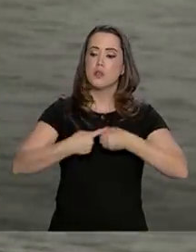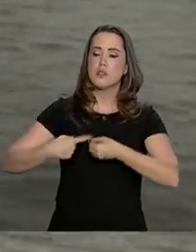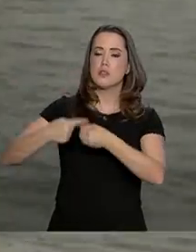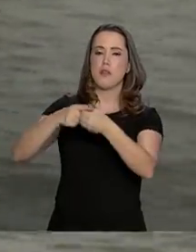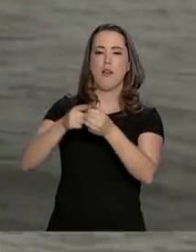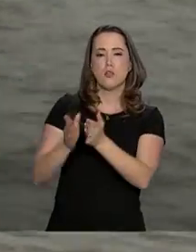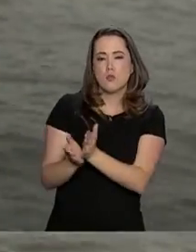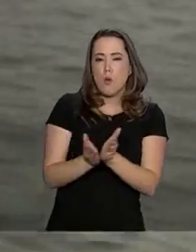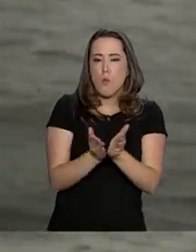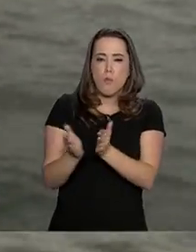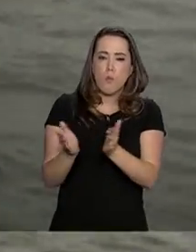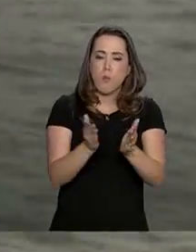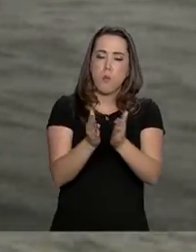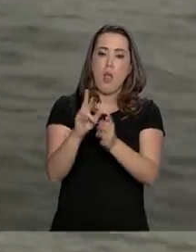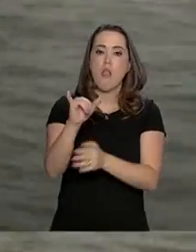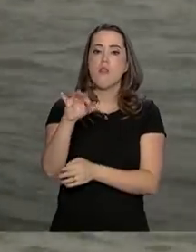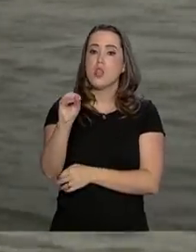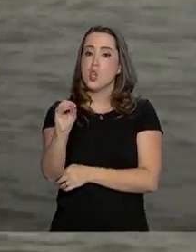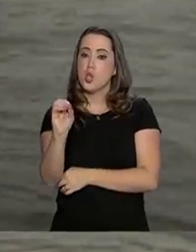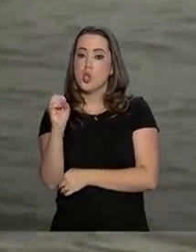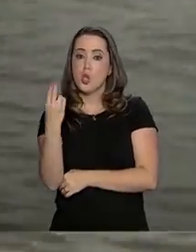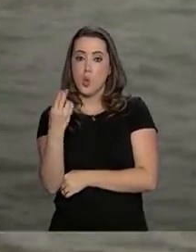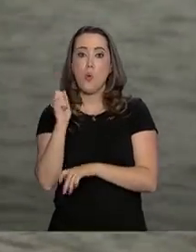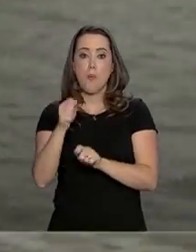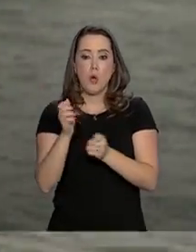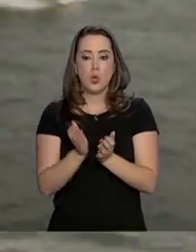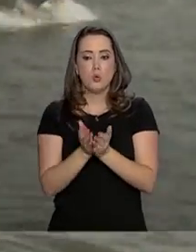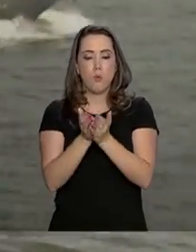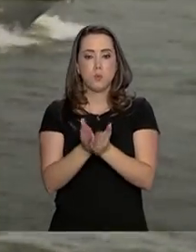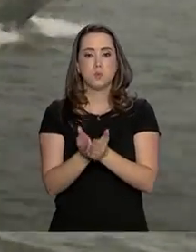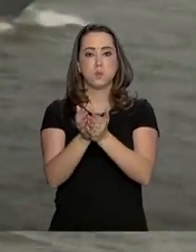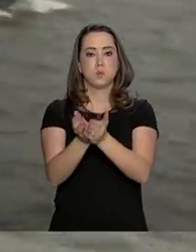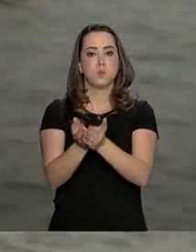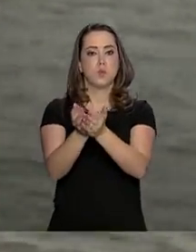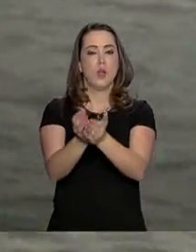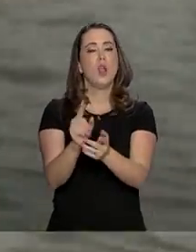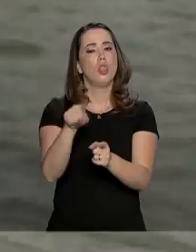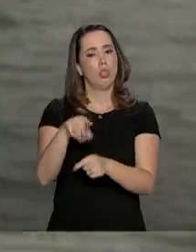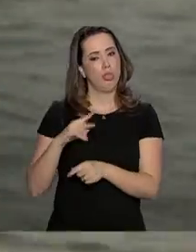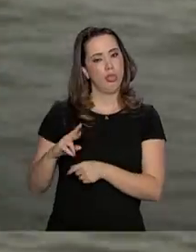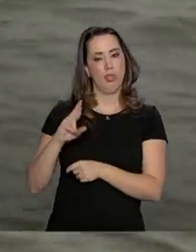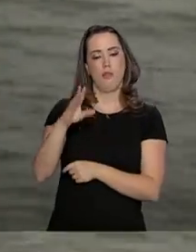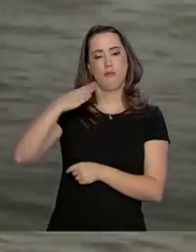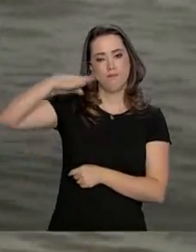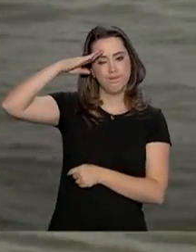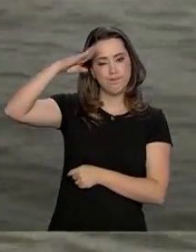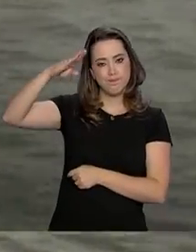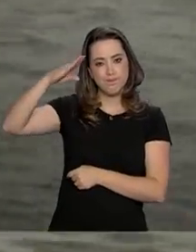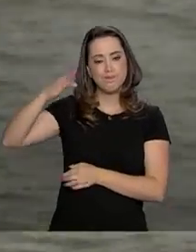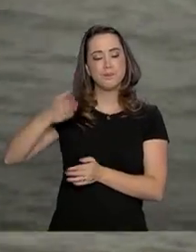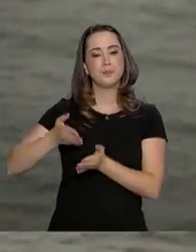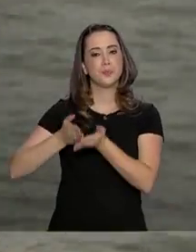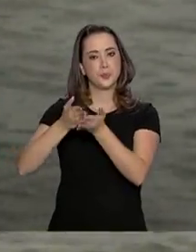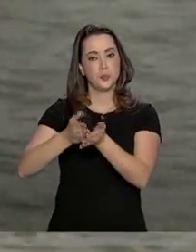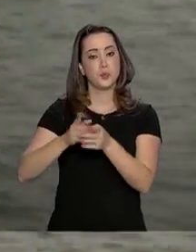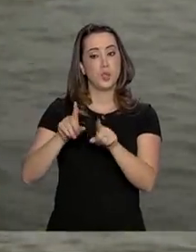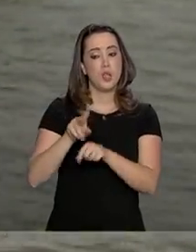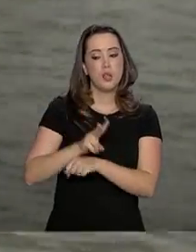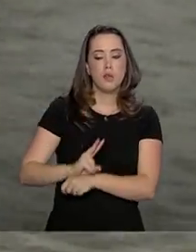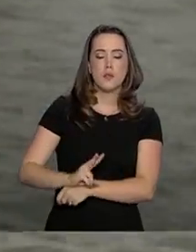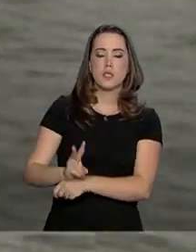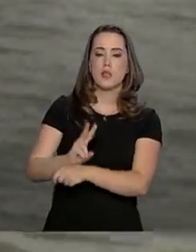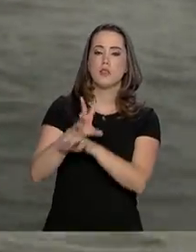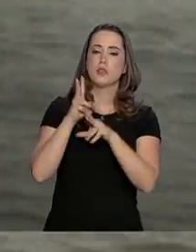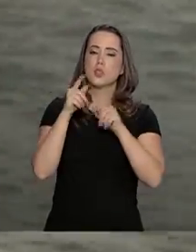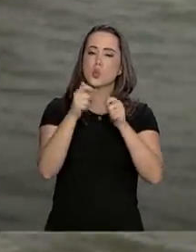são banhados por rios e represas navegáveis. Elas também são de responsabilidade da Marinha do Brasil, que fiscaliza